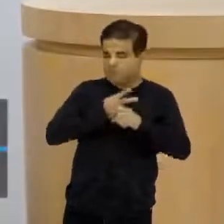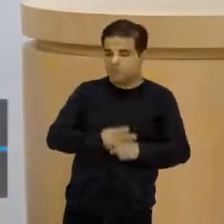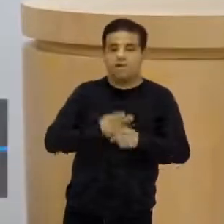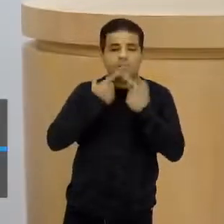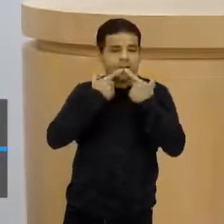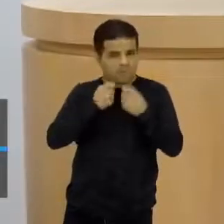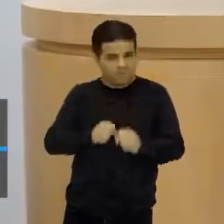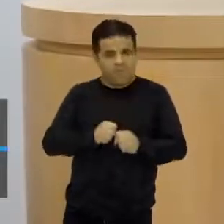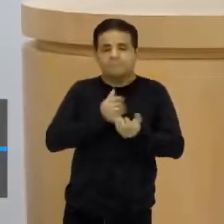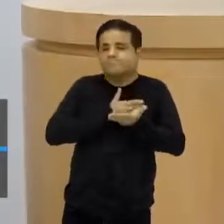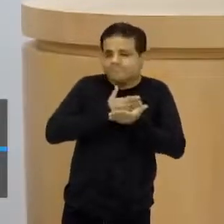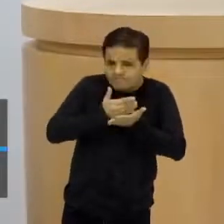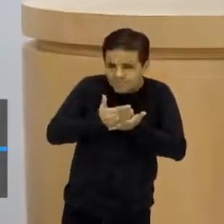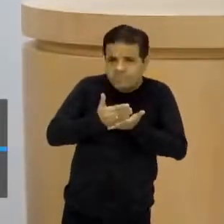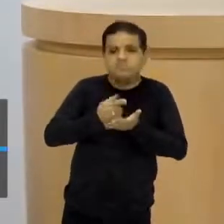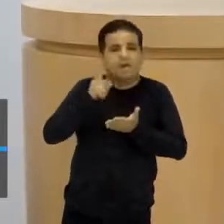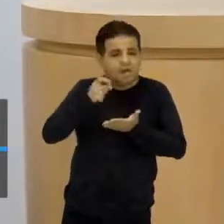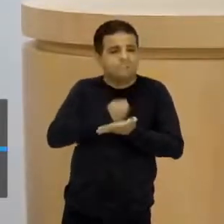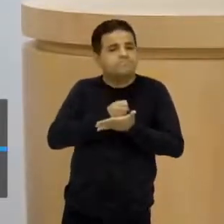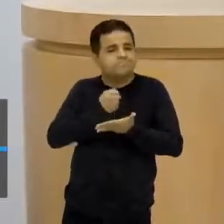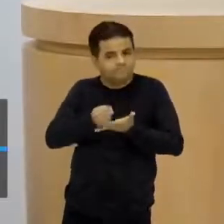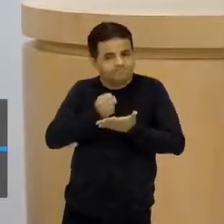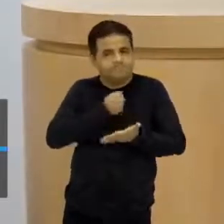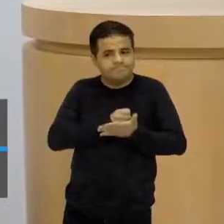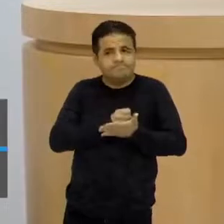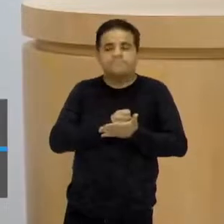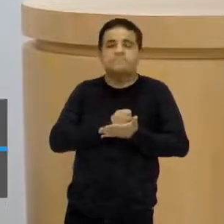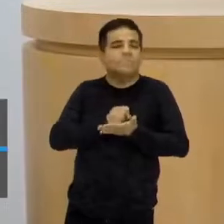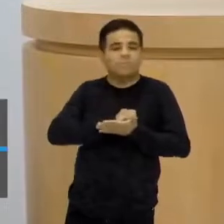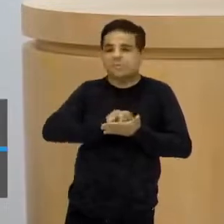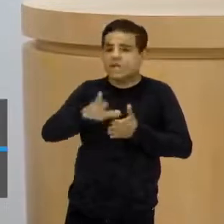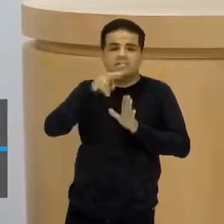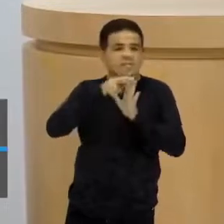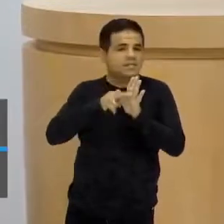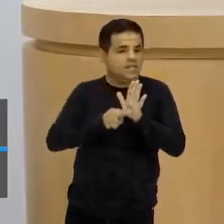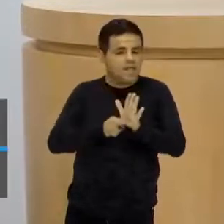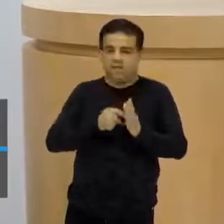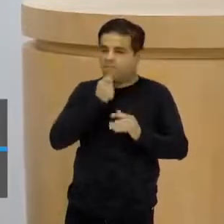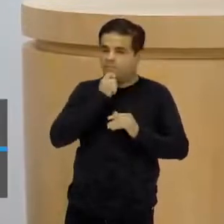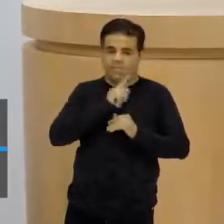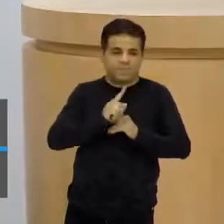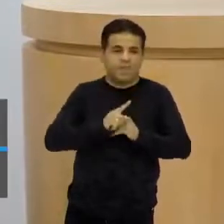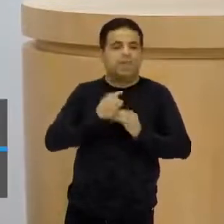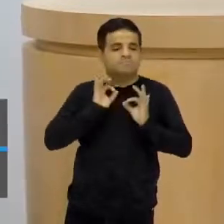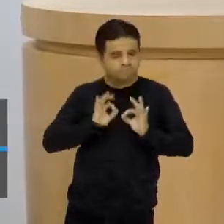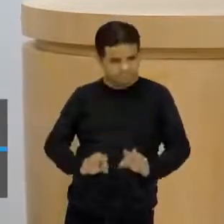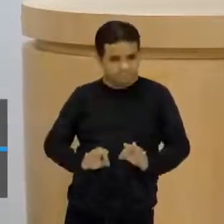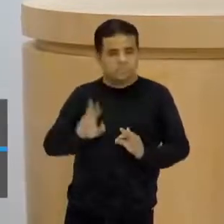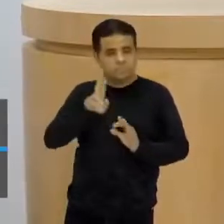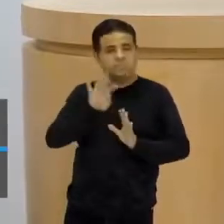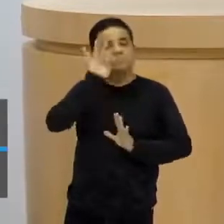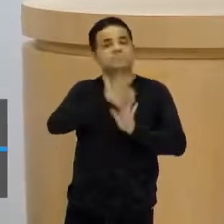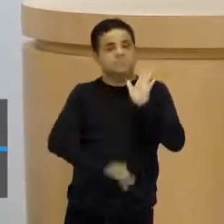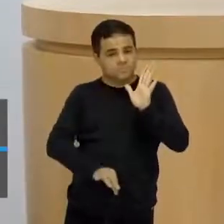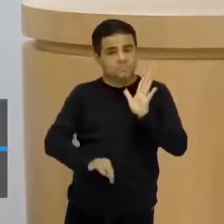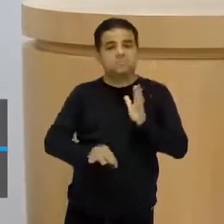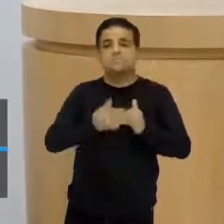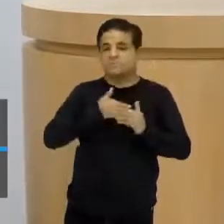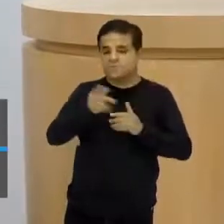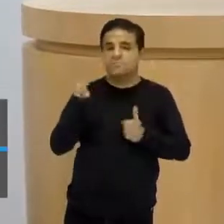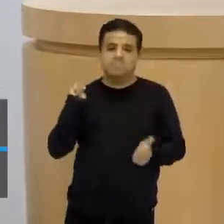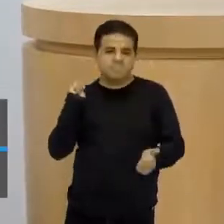linguagem, pelo menos no início, é legítimo, tá? Não está saindo da regra aí, mas é legítimo usar num texto como esse, essa